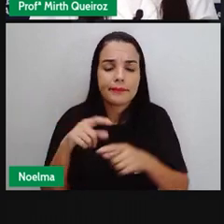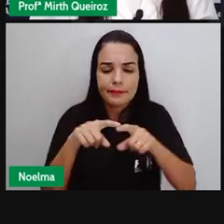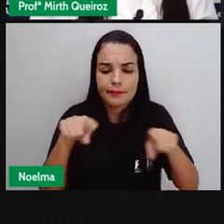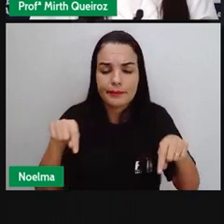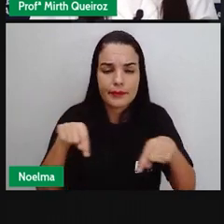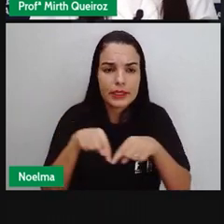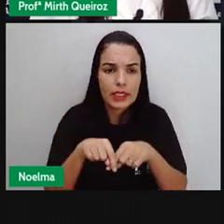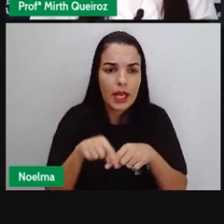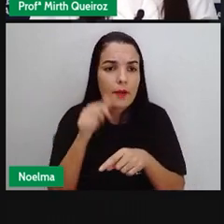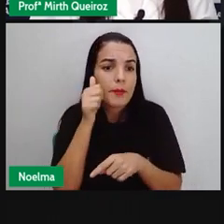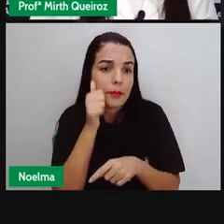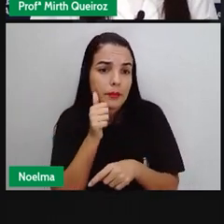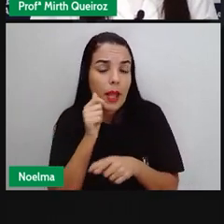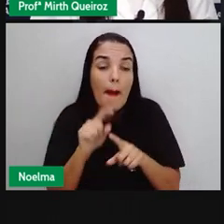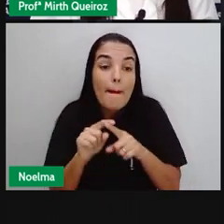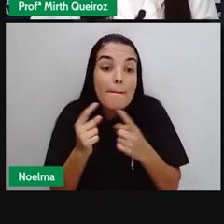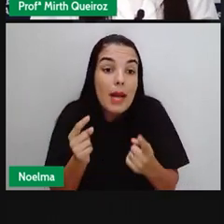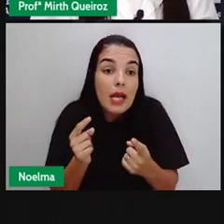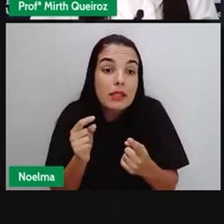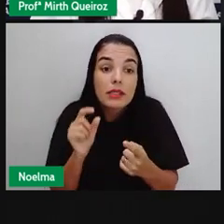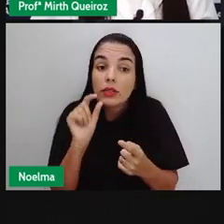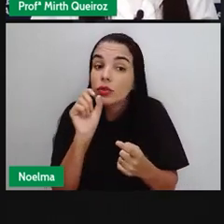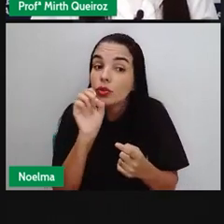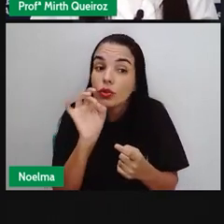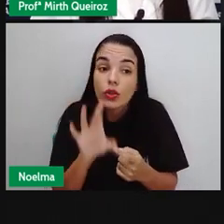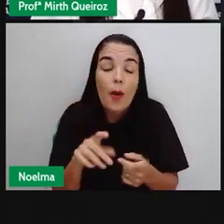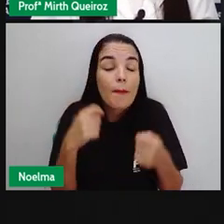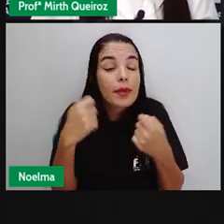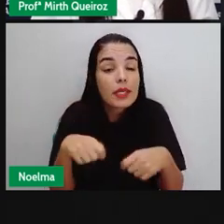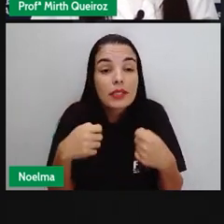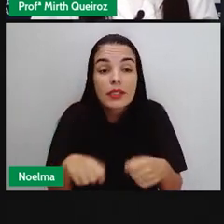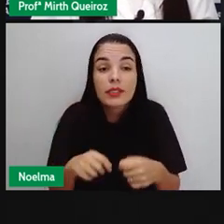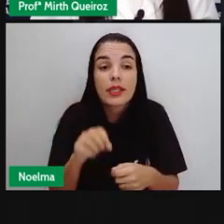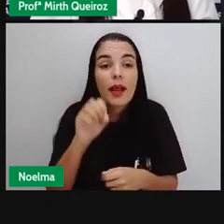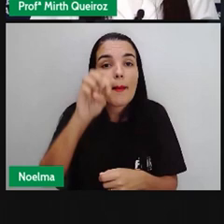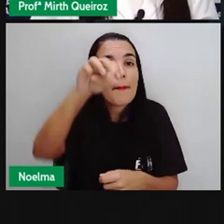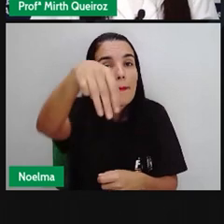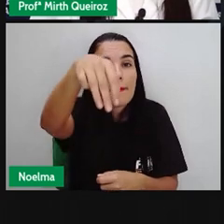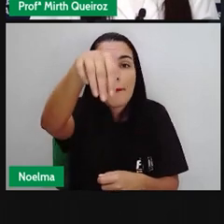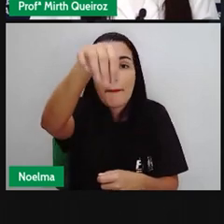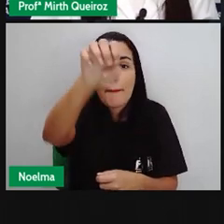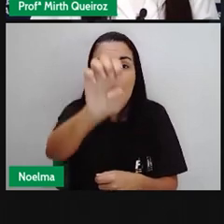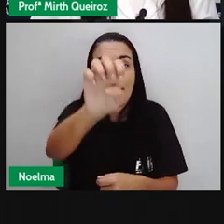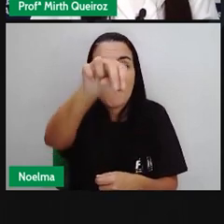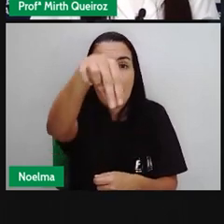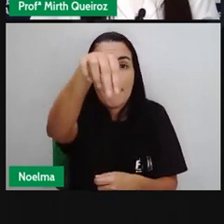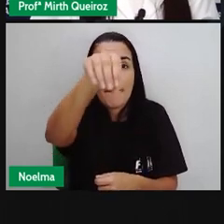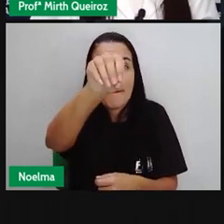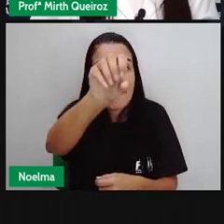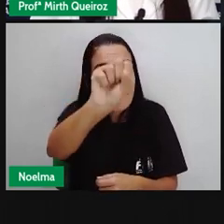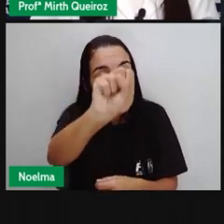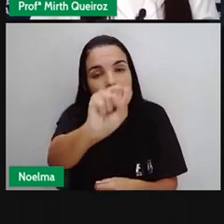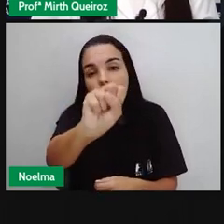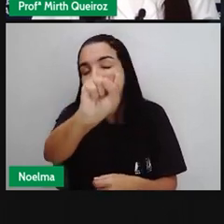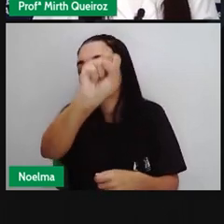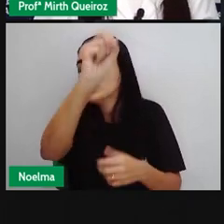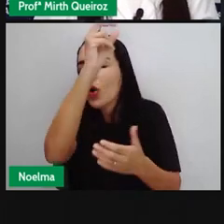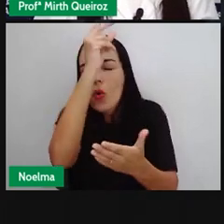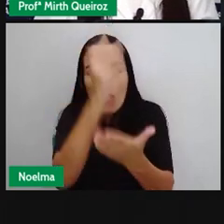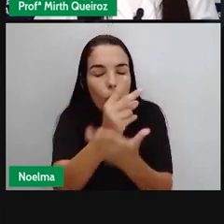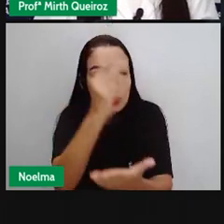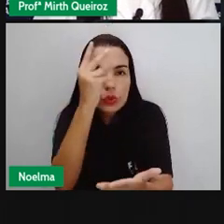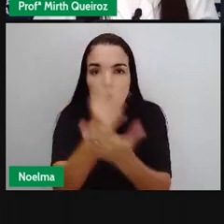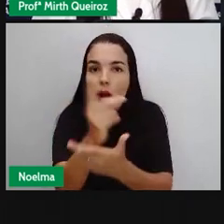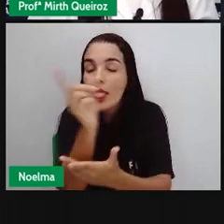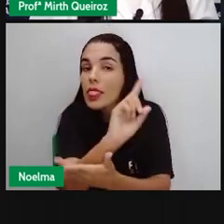continua aí utilizando menos, que é um termo masculino. Se fosse menos lápis, que é uma